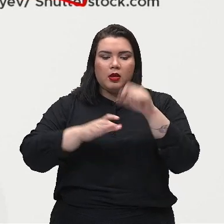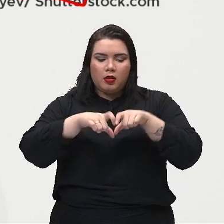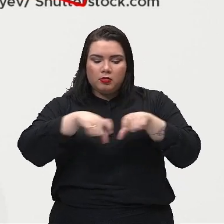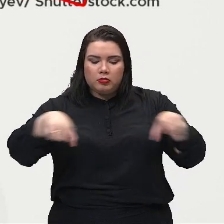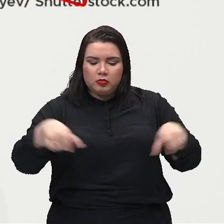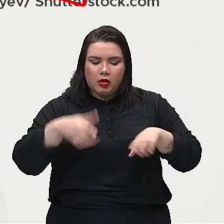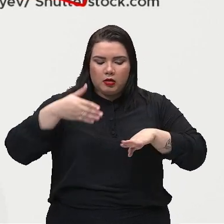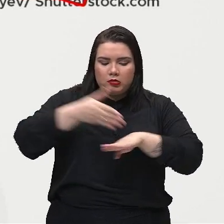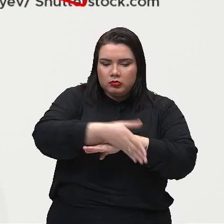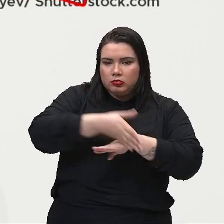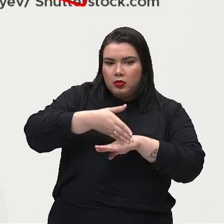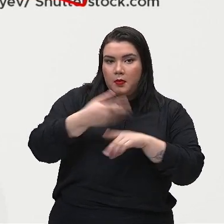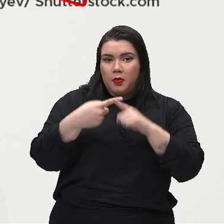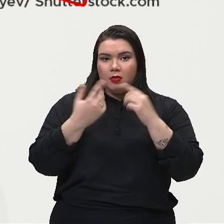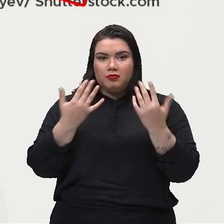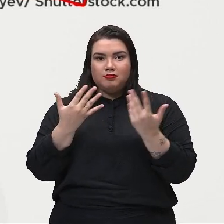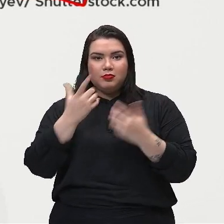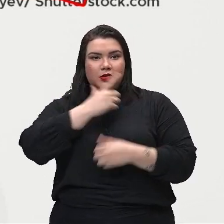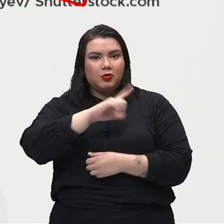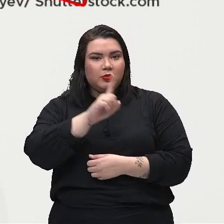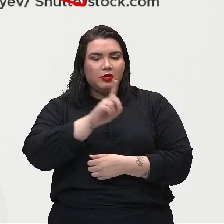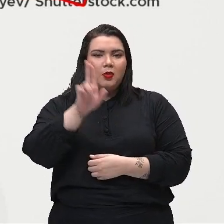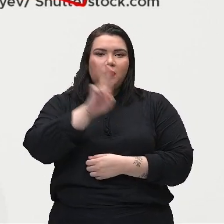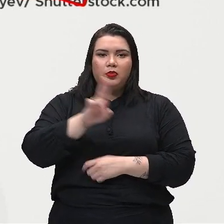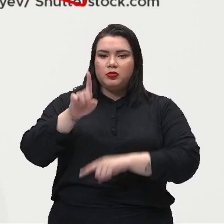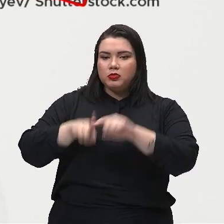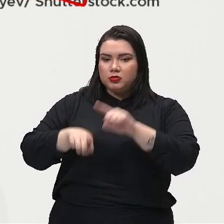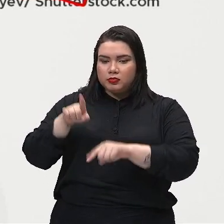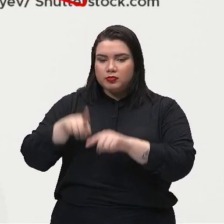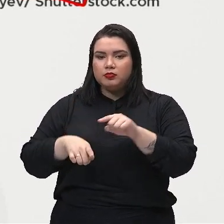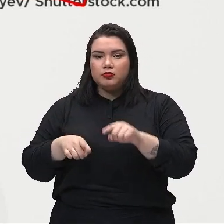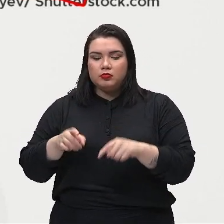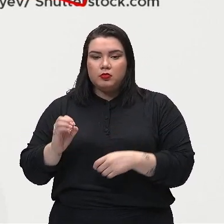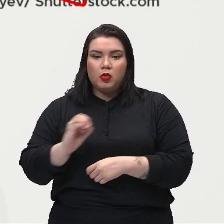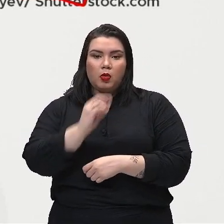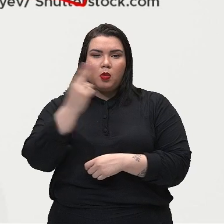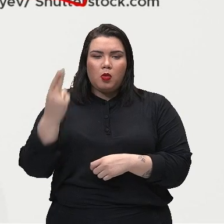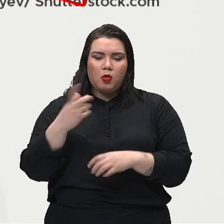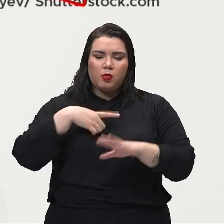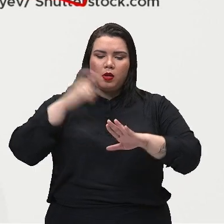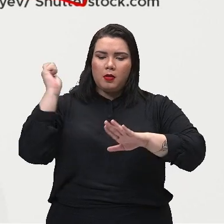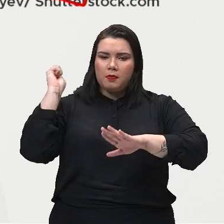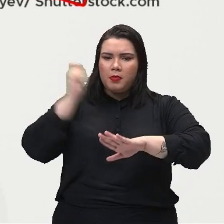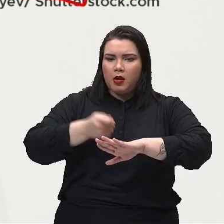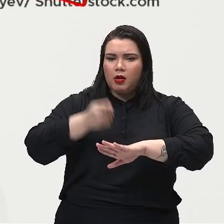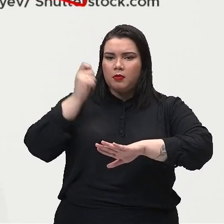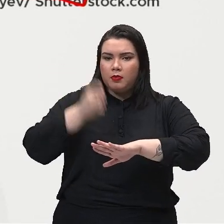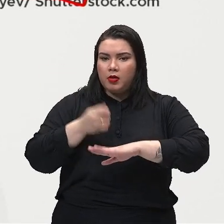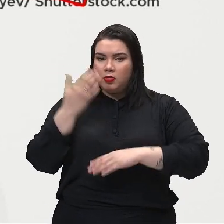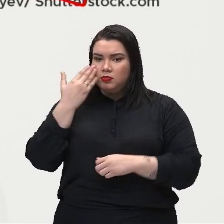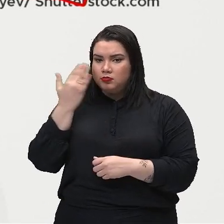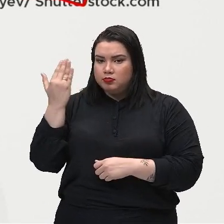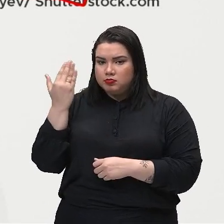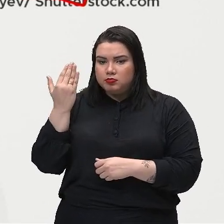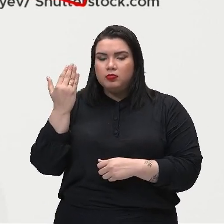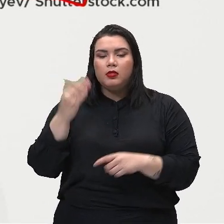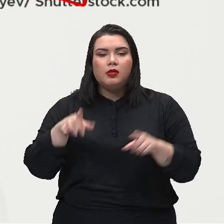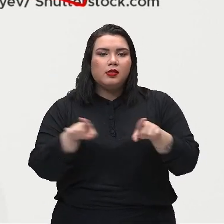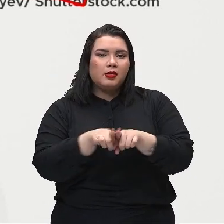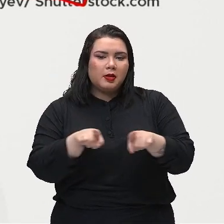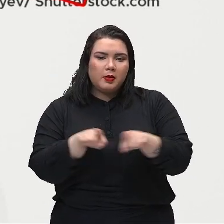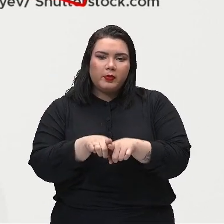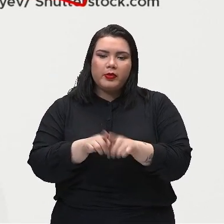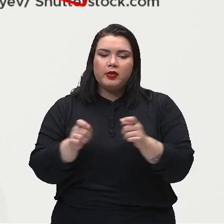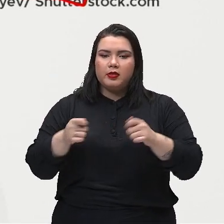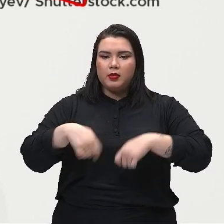conseguiria com as mãos, né? Ou uma cunha lá, uma machadinha aqui, como, né? Também tem